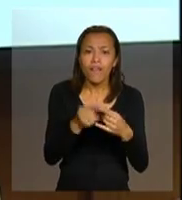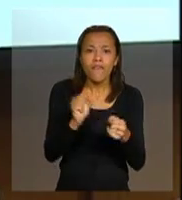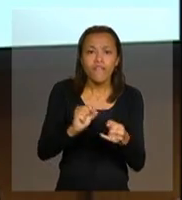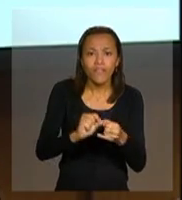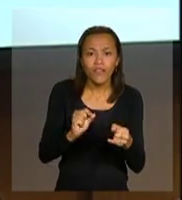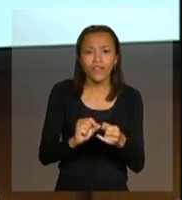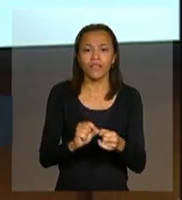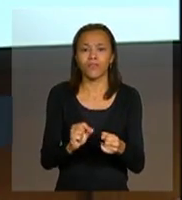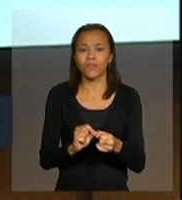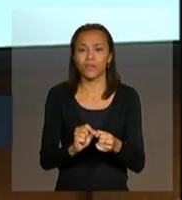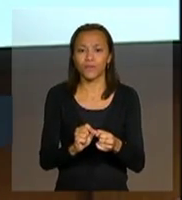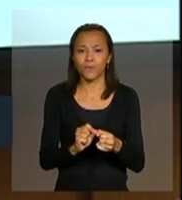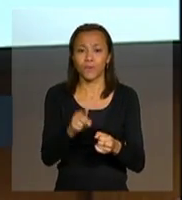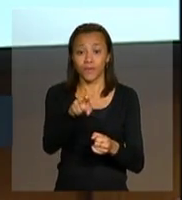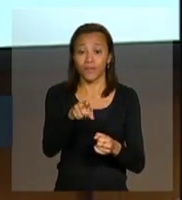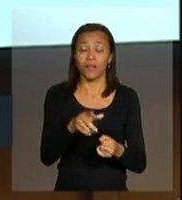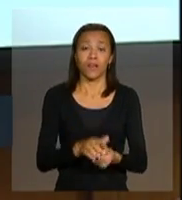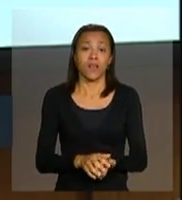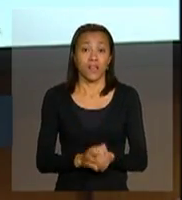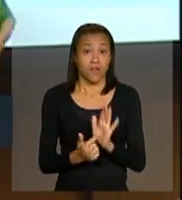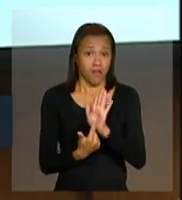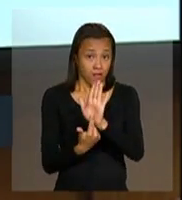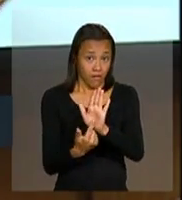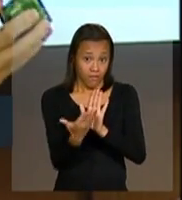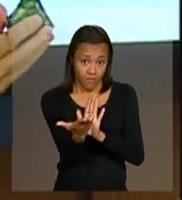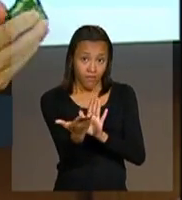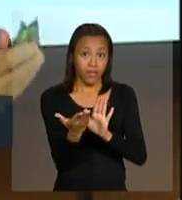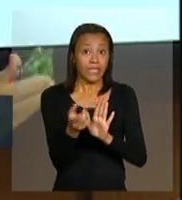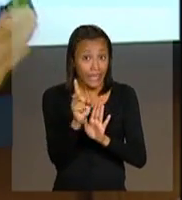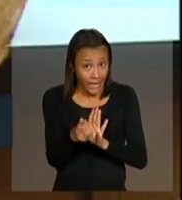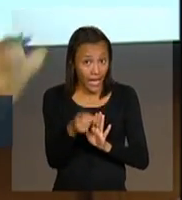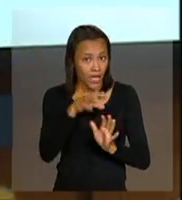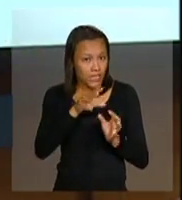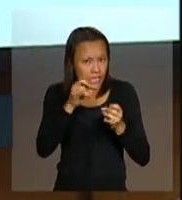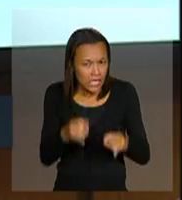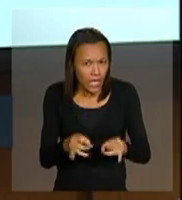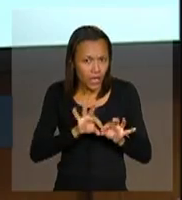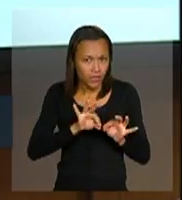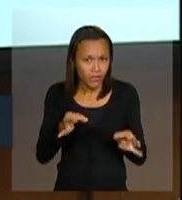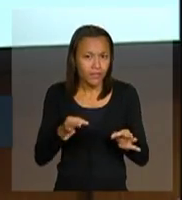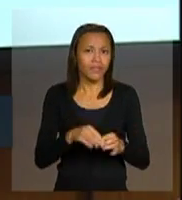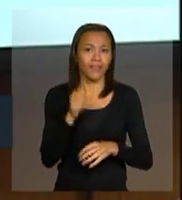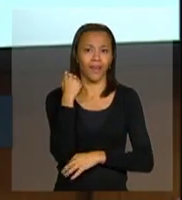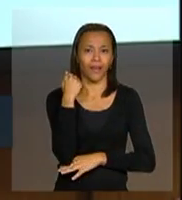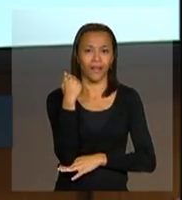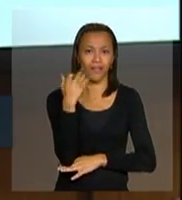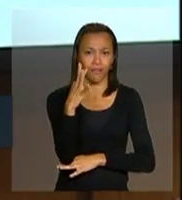Chapuri, nacional, tirado de maneira correta da reserva amazônica.